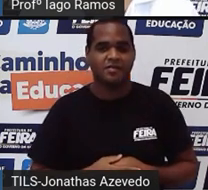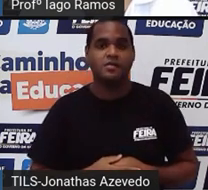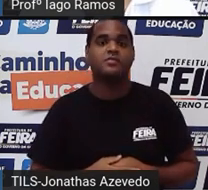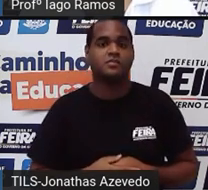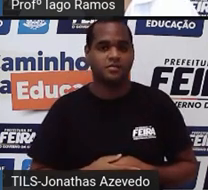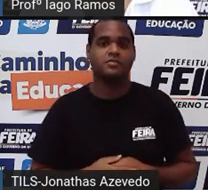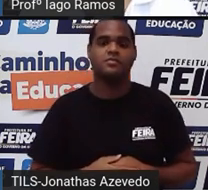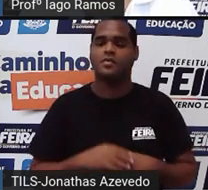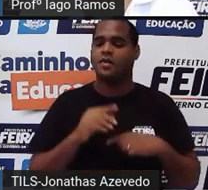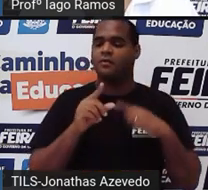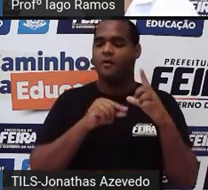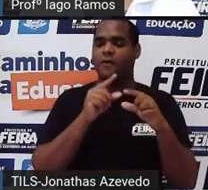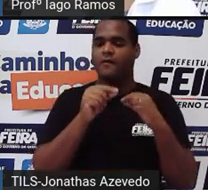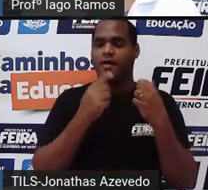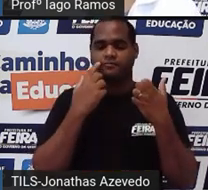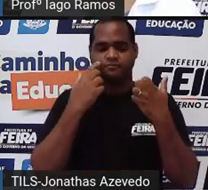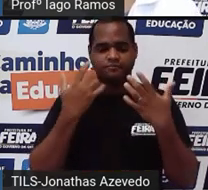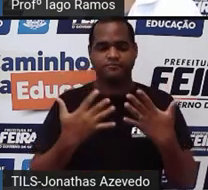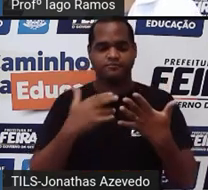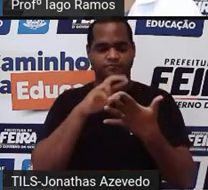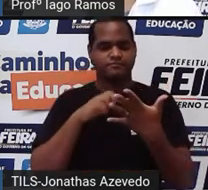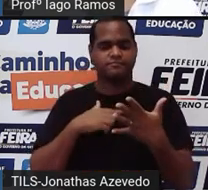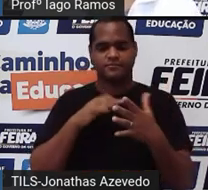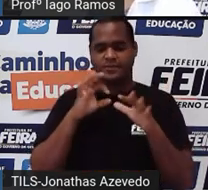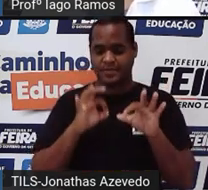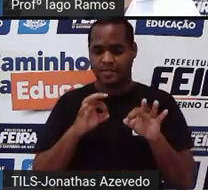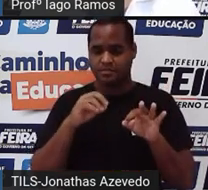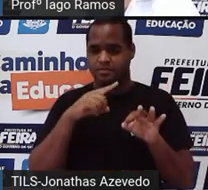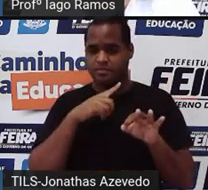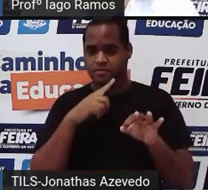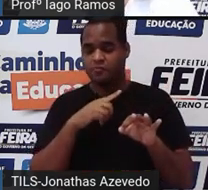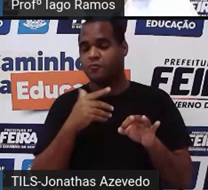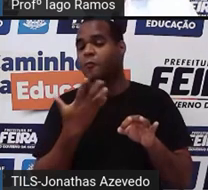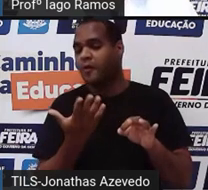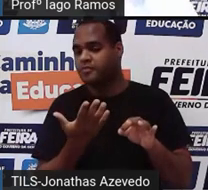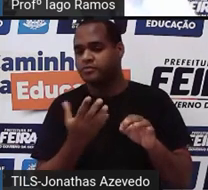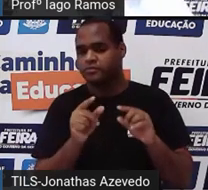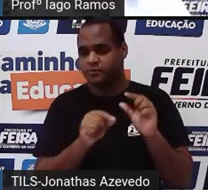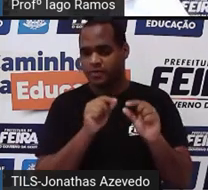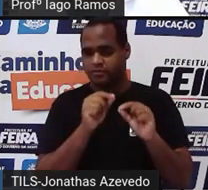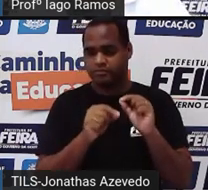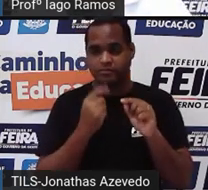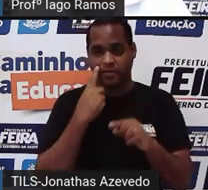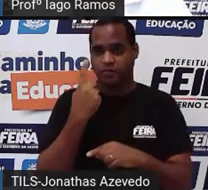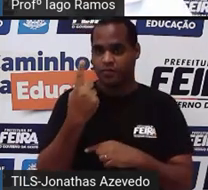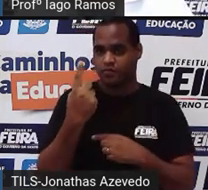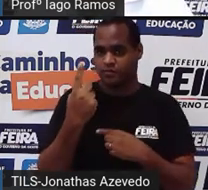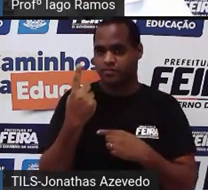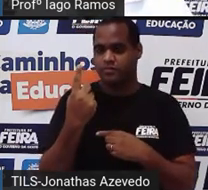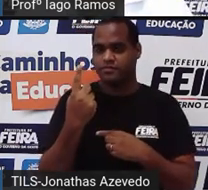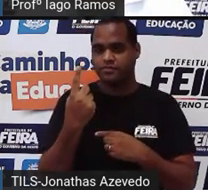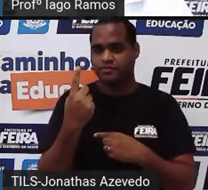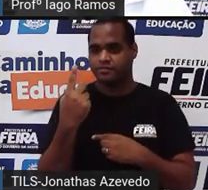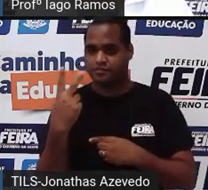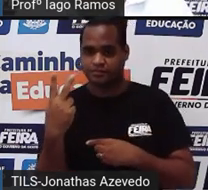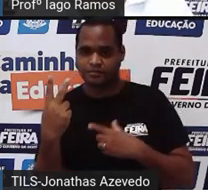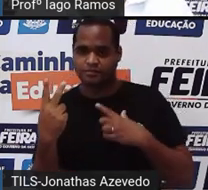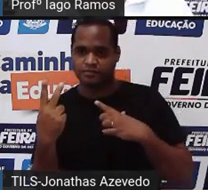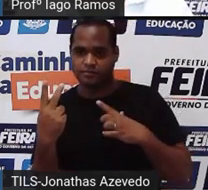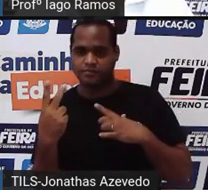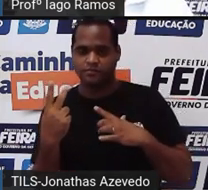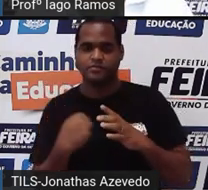qual dessas opções está correta tá eu tenho ali uma opção 1 e uma opção 2